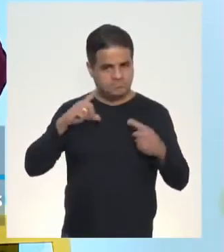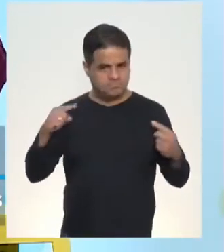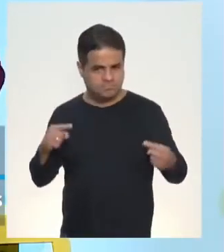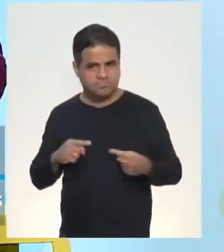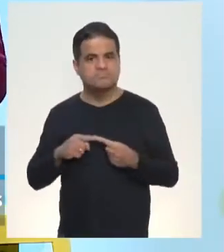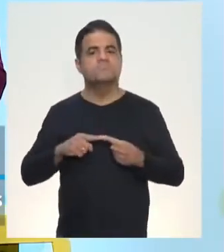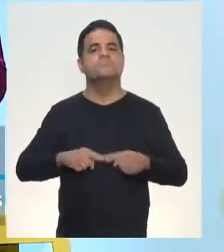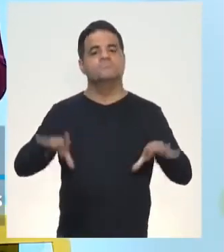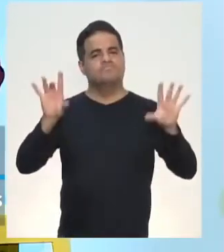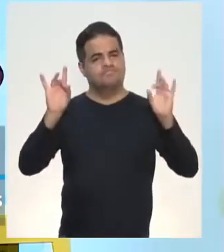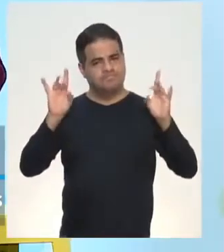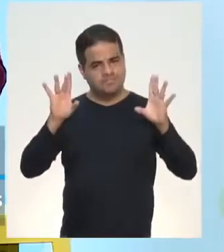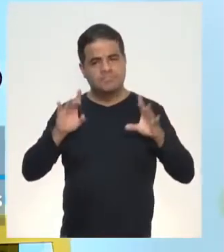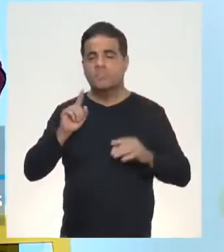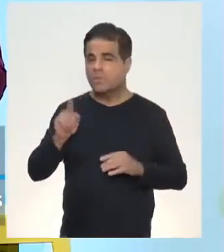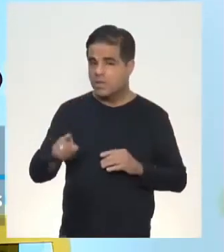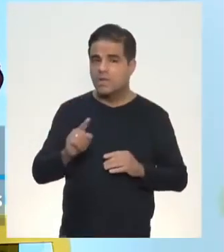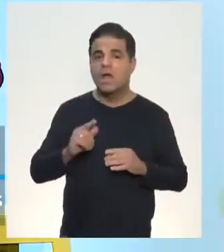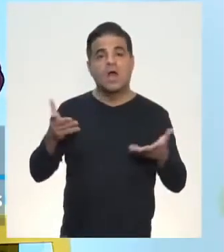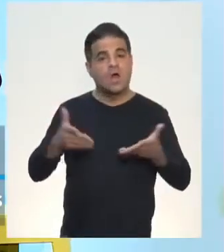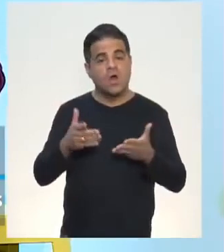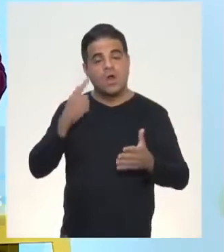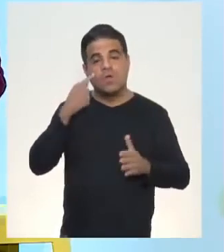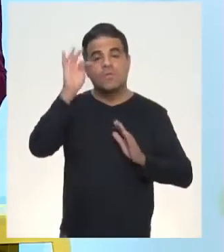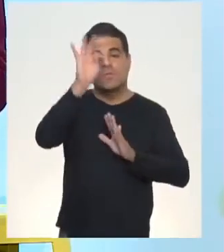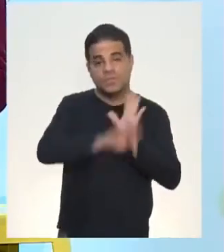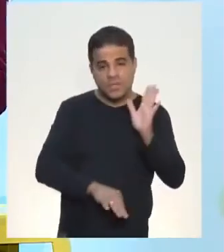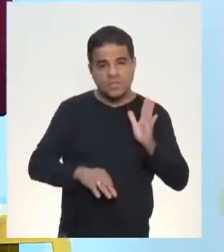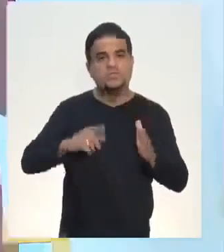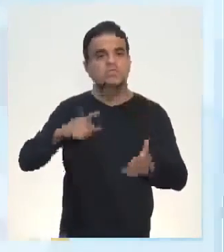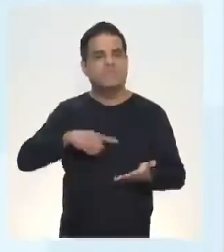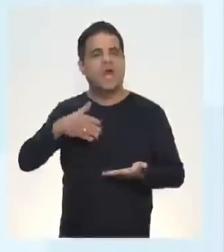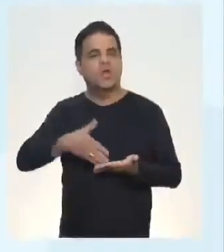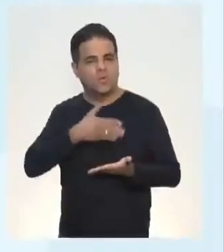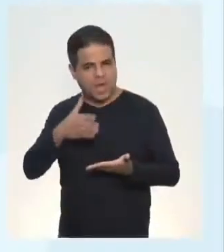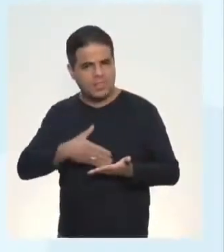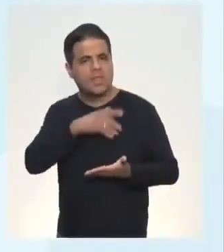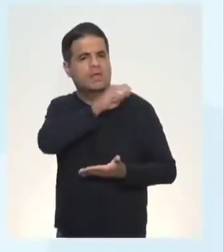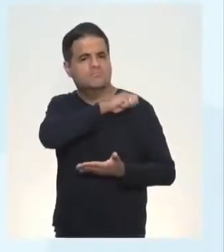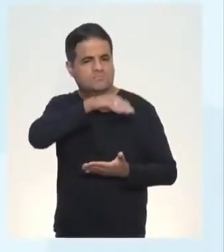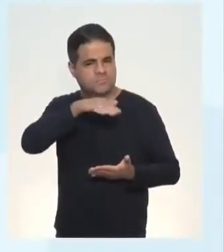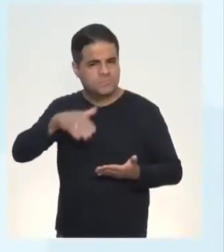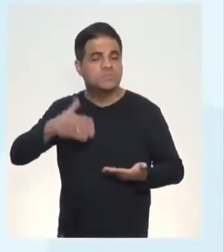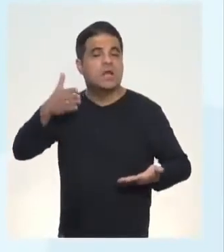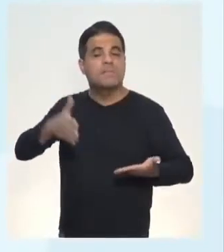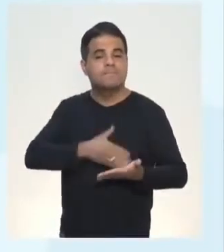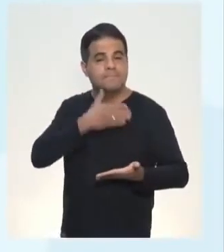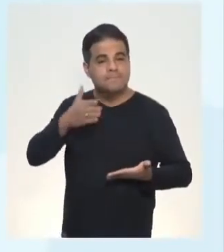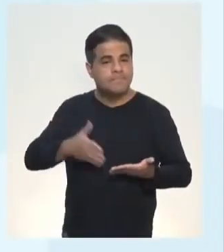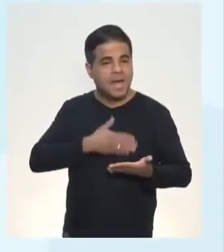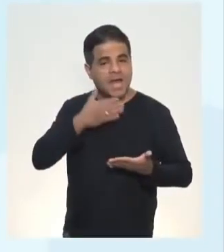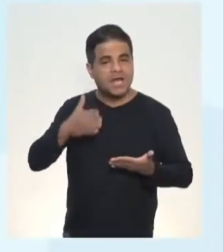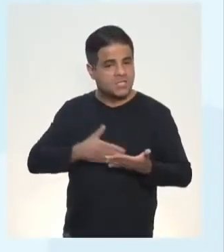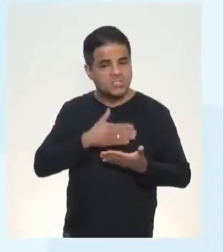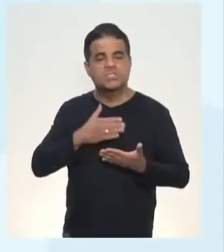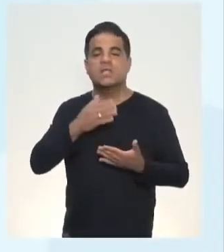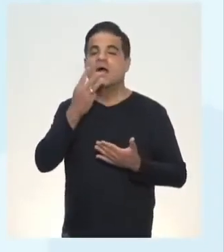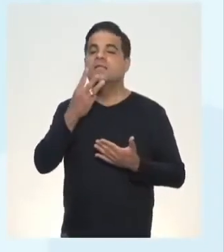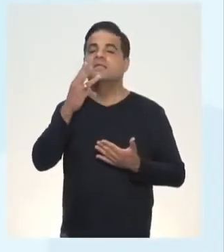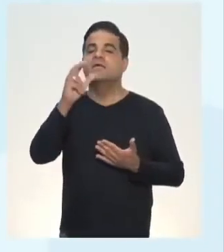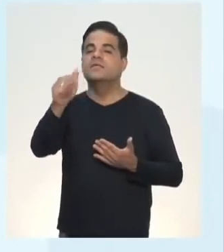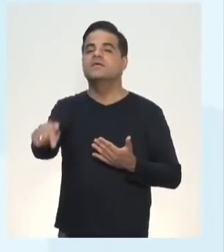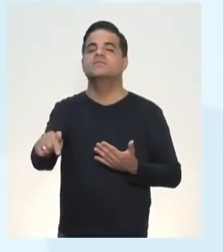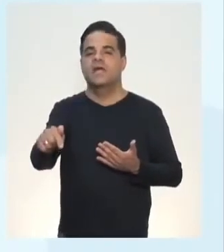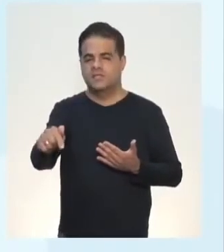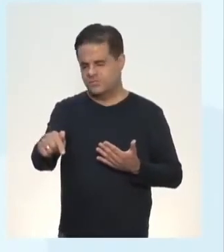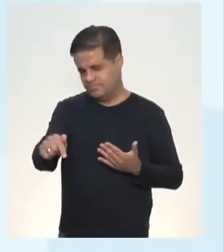específica. E agora a gente vai a um texto que está no caderno do aluno. Deixa eu ver, a página 37